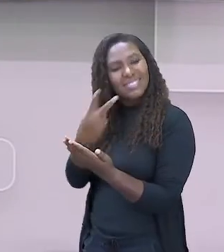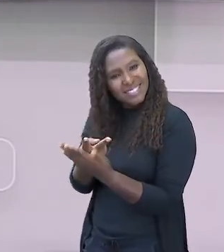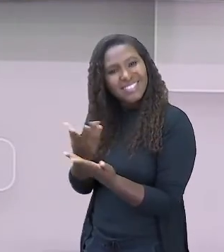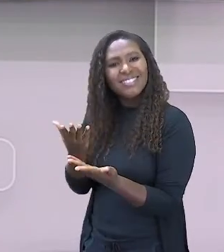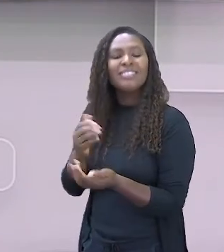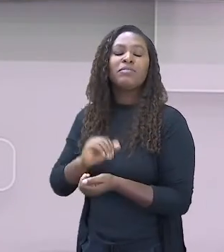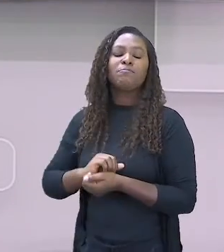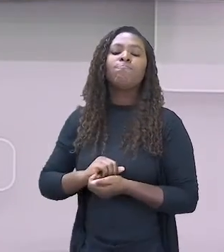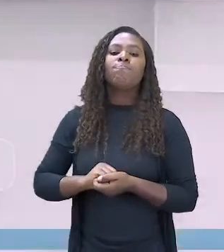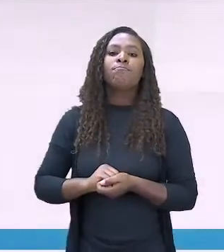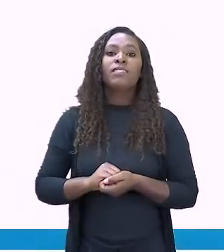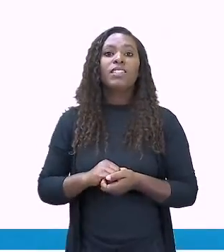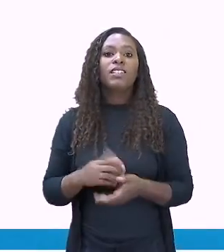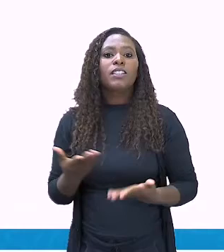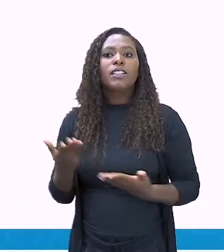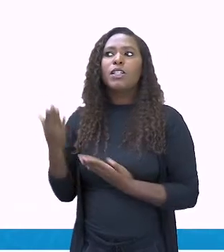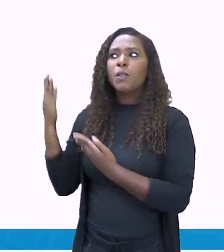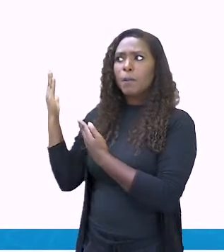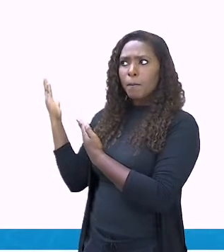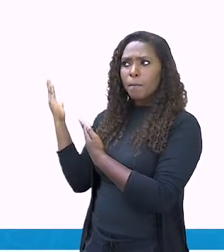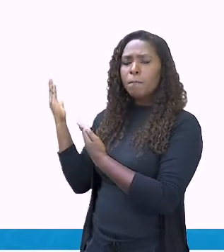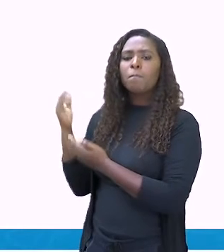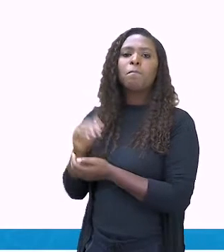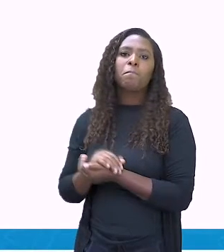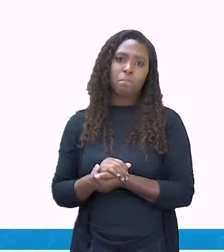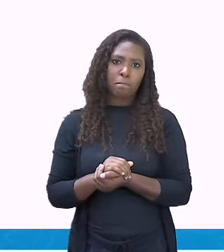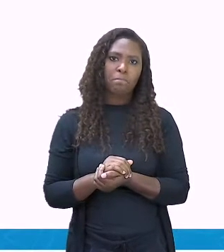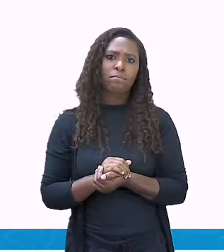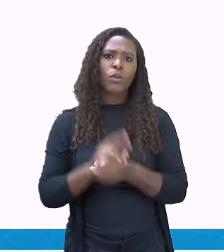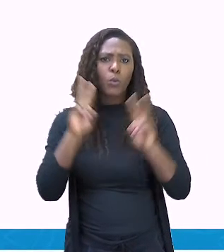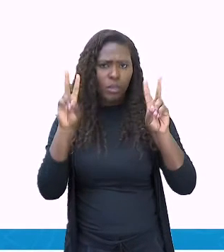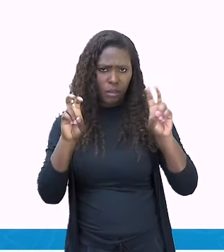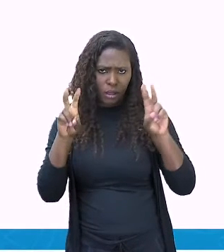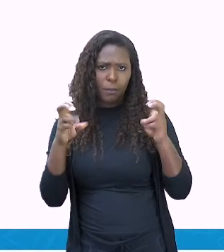Objeto de conhecimento. Danças urbanas.